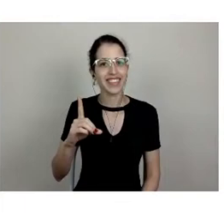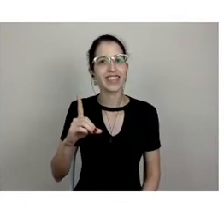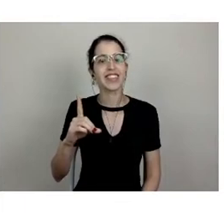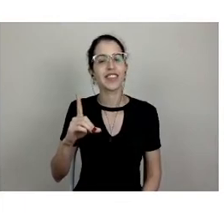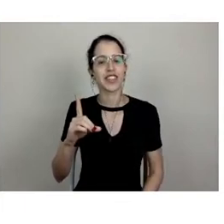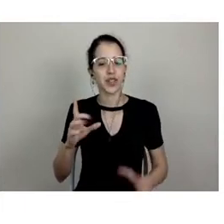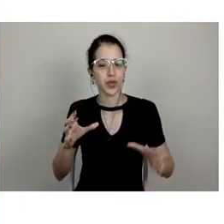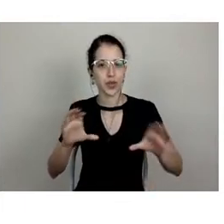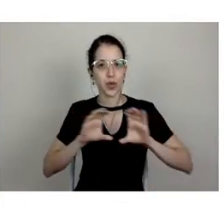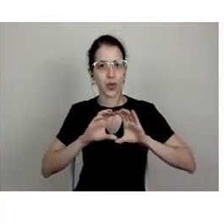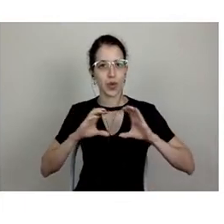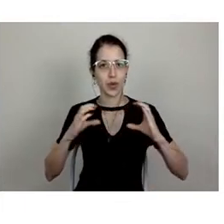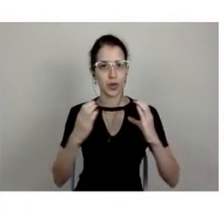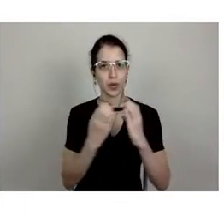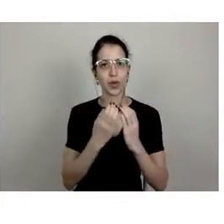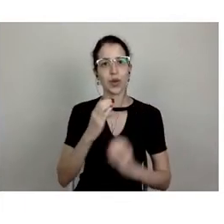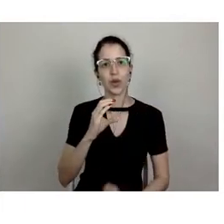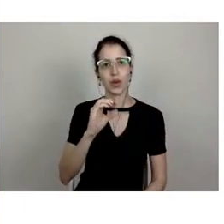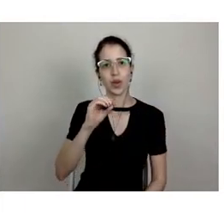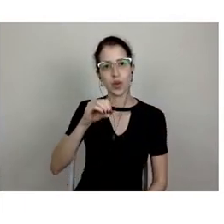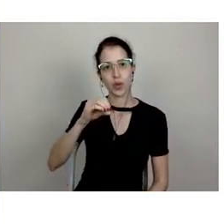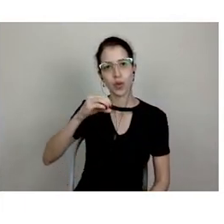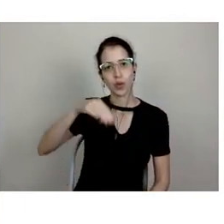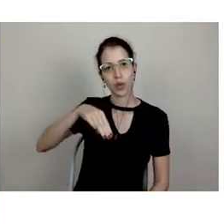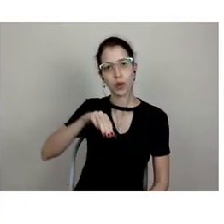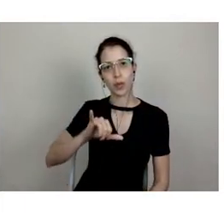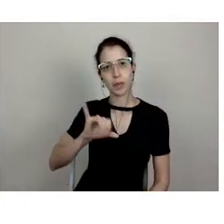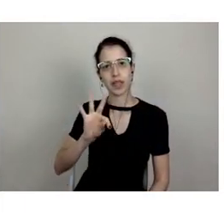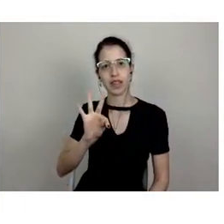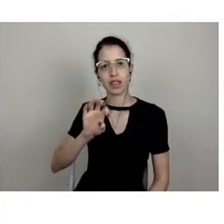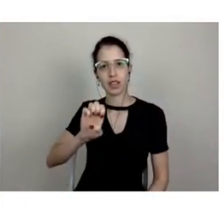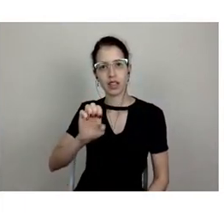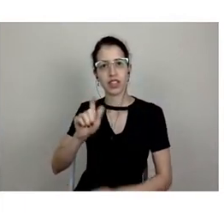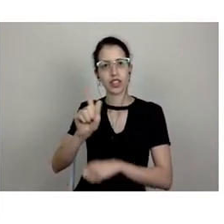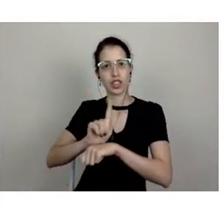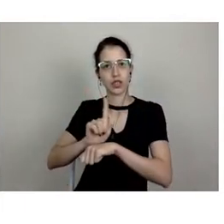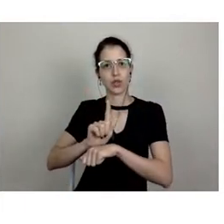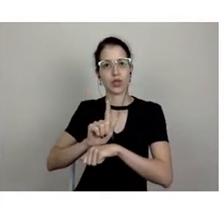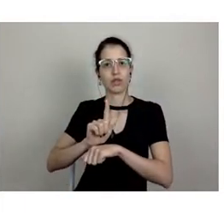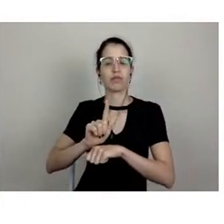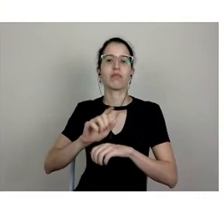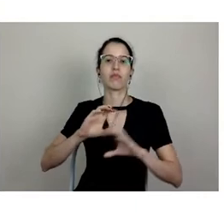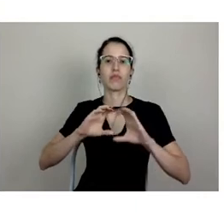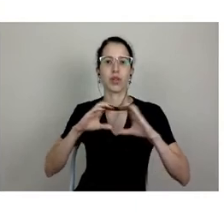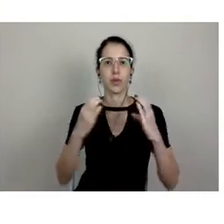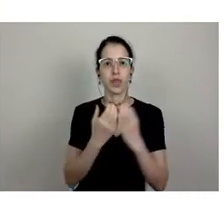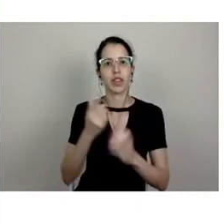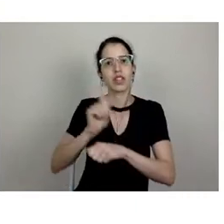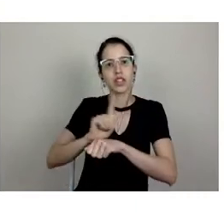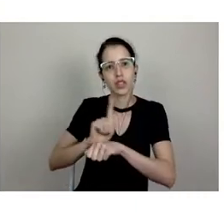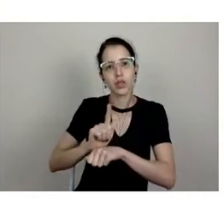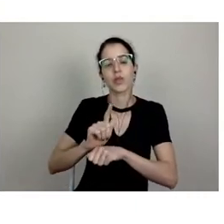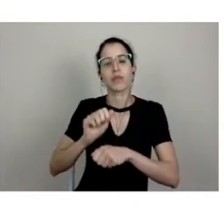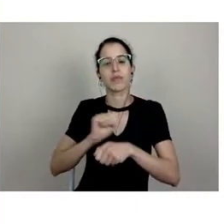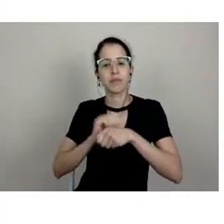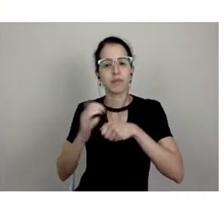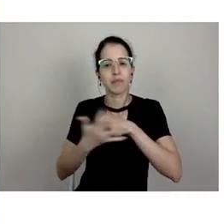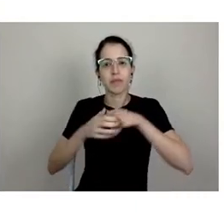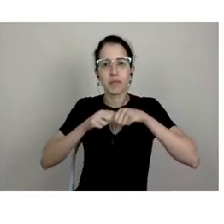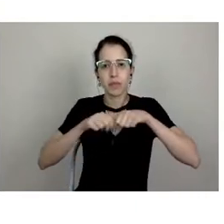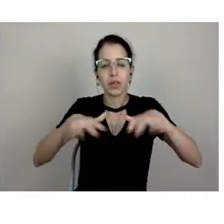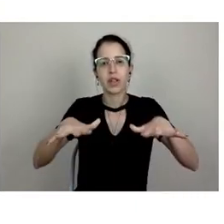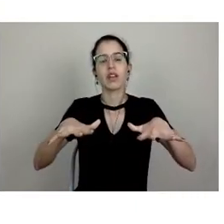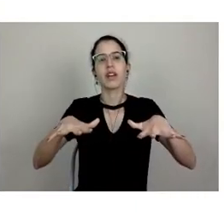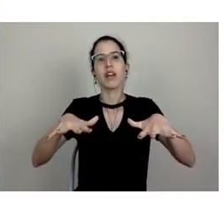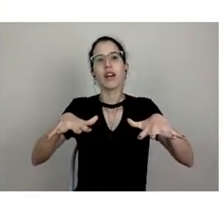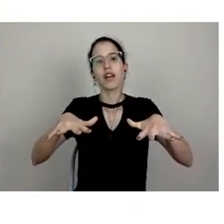comitê gestor, chamado Comitê Gestor da Pandemia, que é um dos instrumentos de governança criados